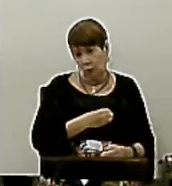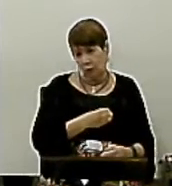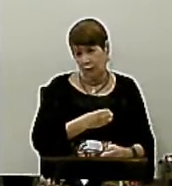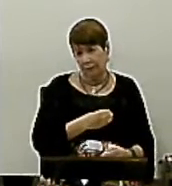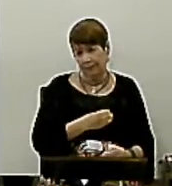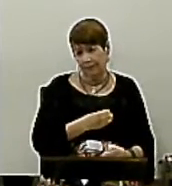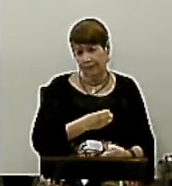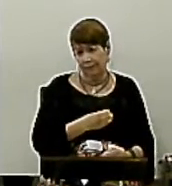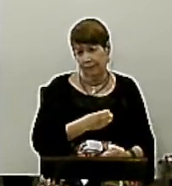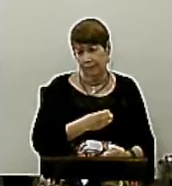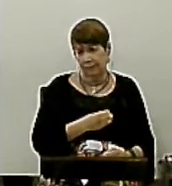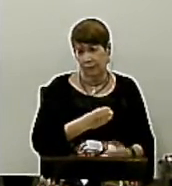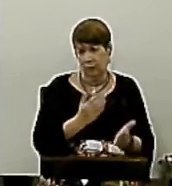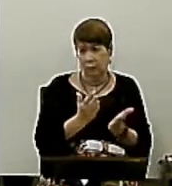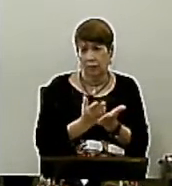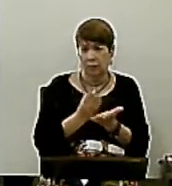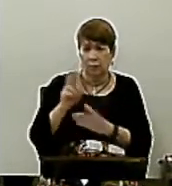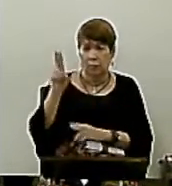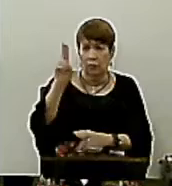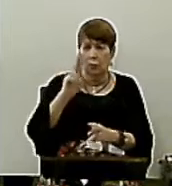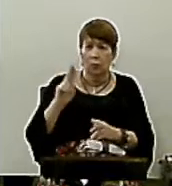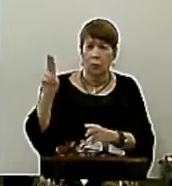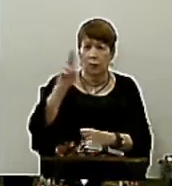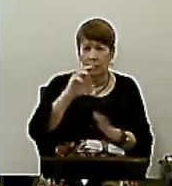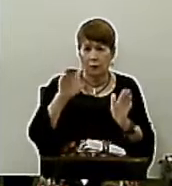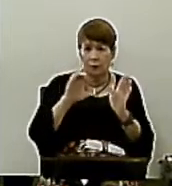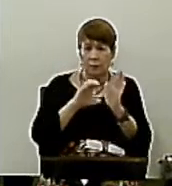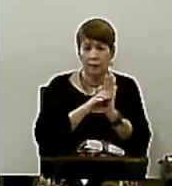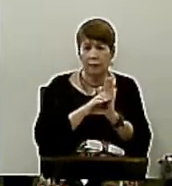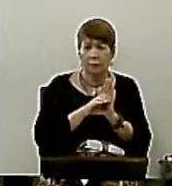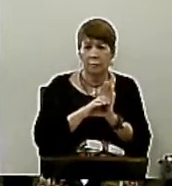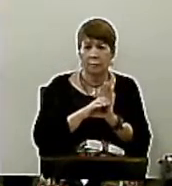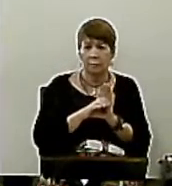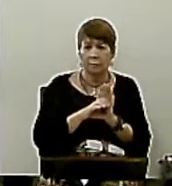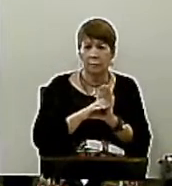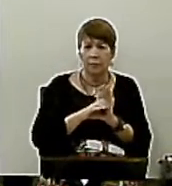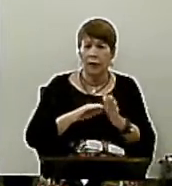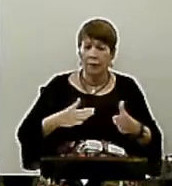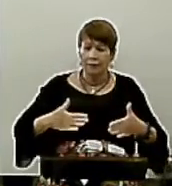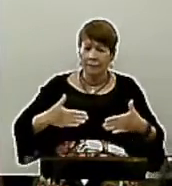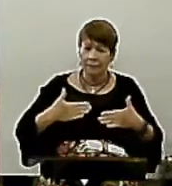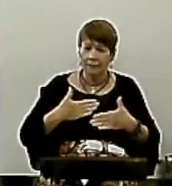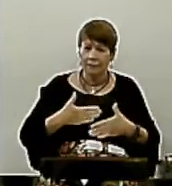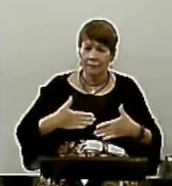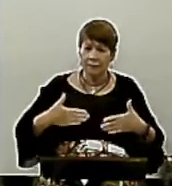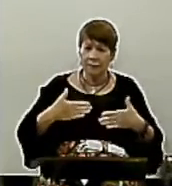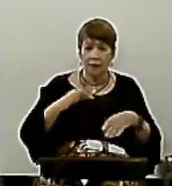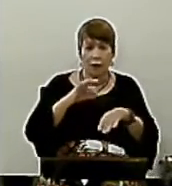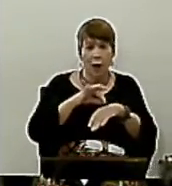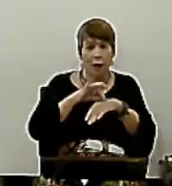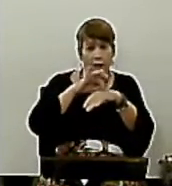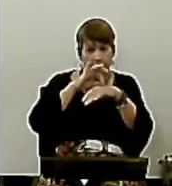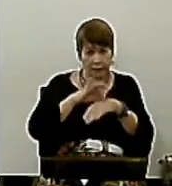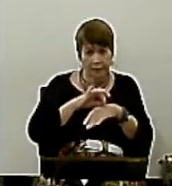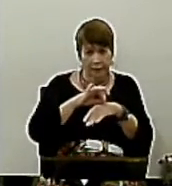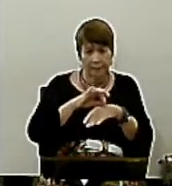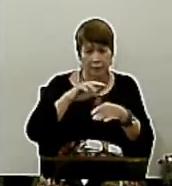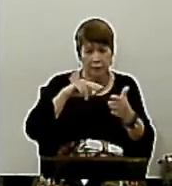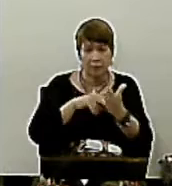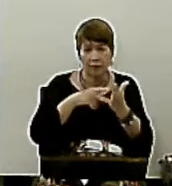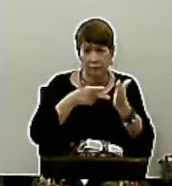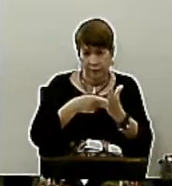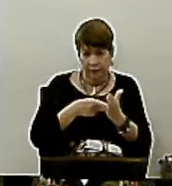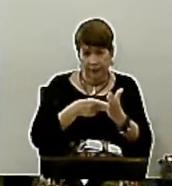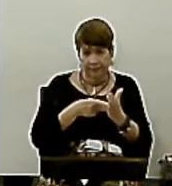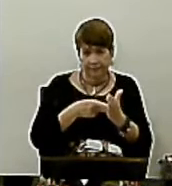Sempre que a Bíblia usa esse conceito De satisfazer a carne Ela está falando de satisfazer